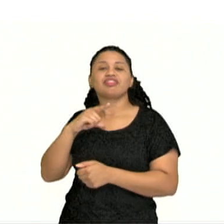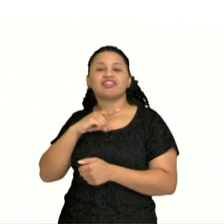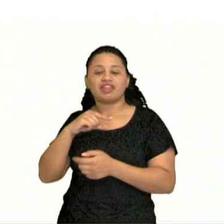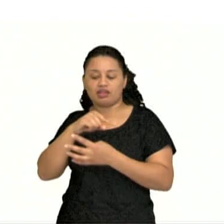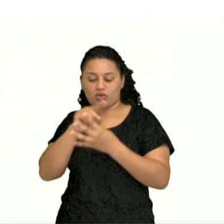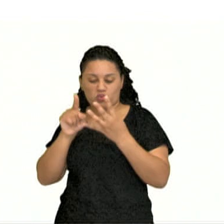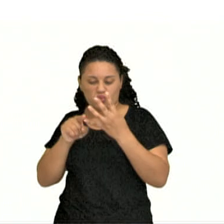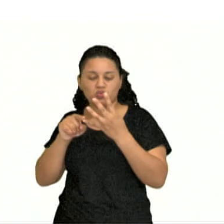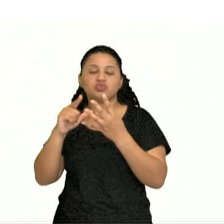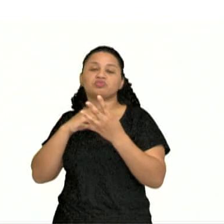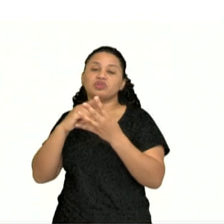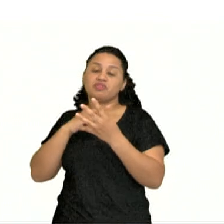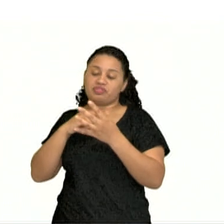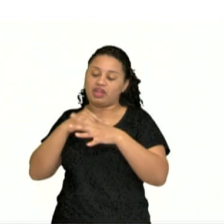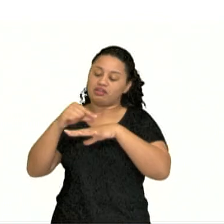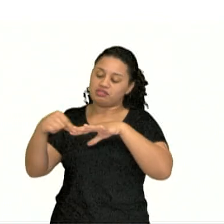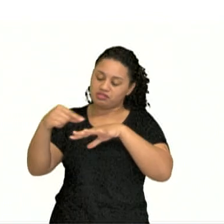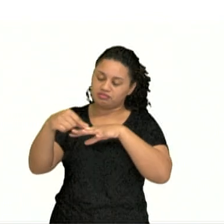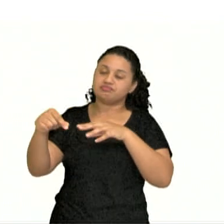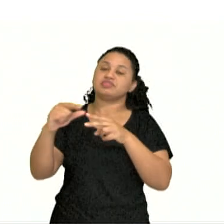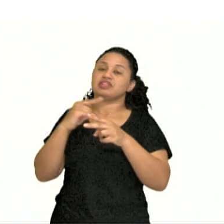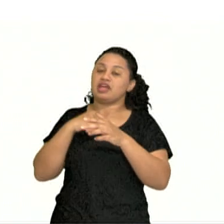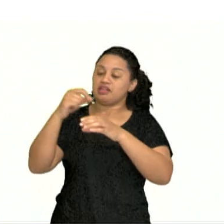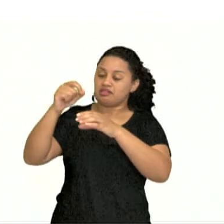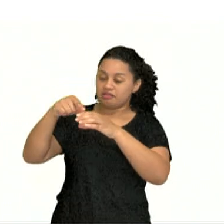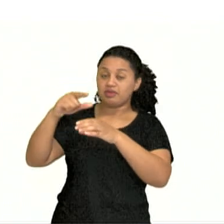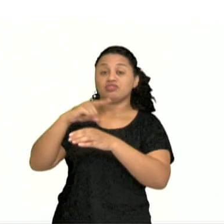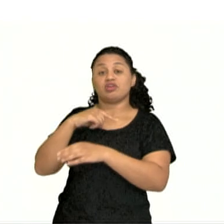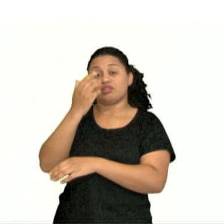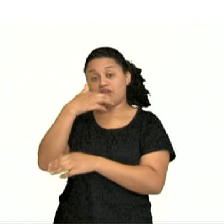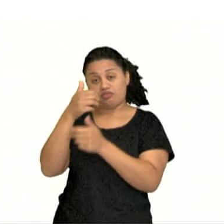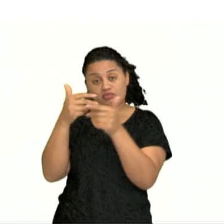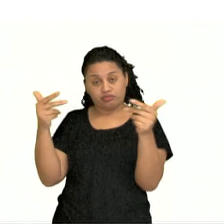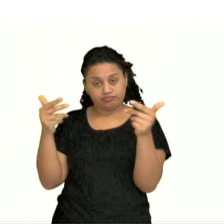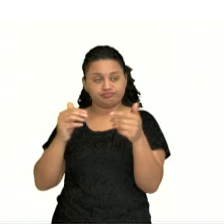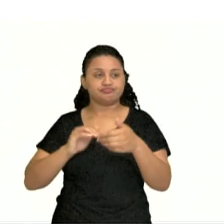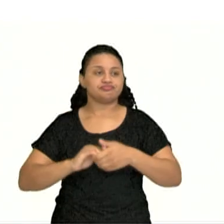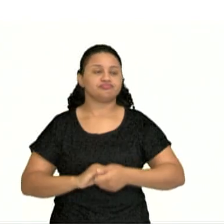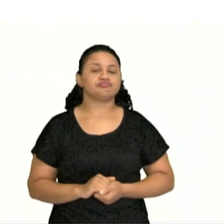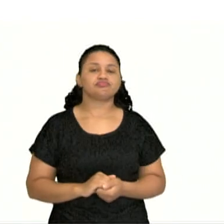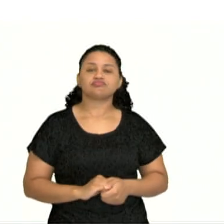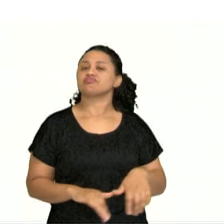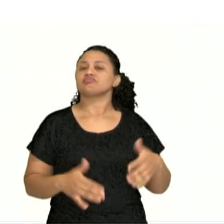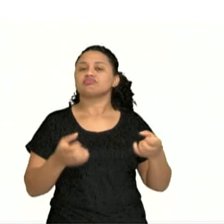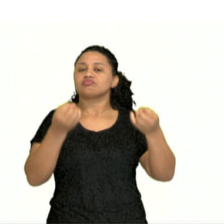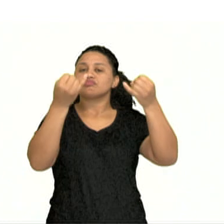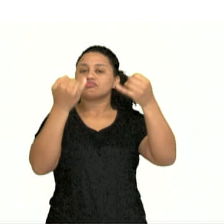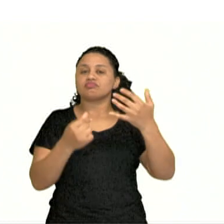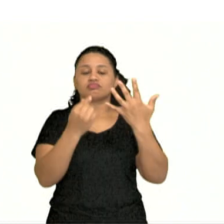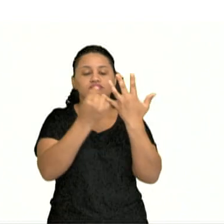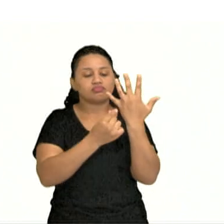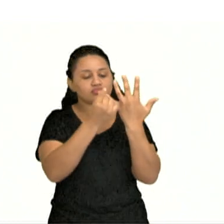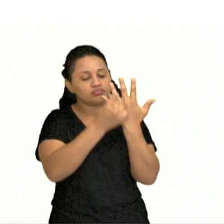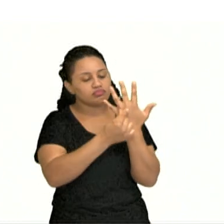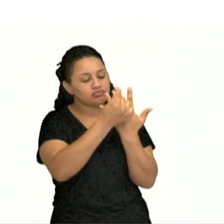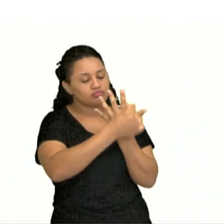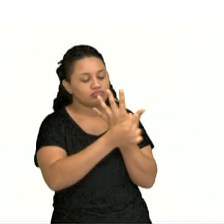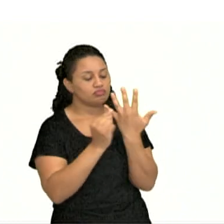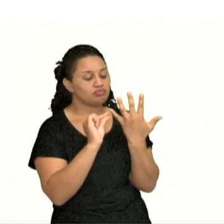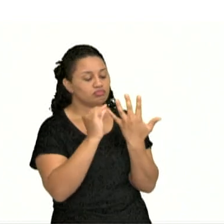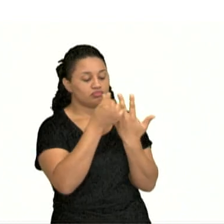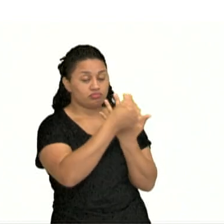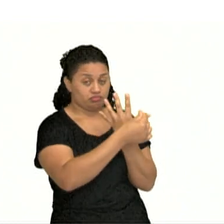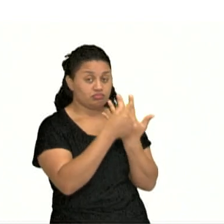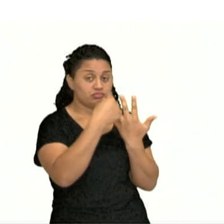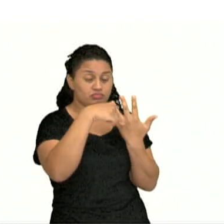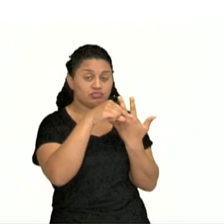condutores, têm sementes e têm frutos. Vamos falar das briófitas, então. Elas são seres